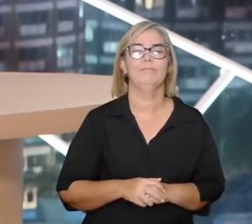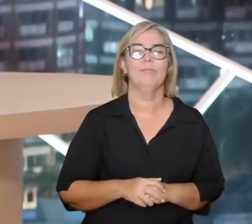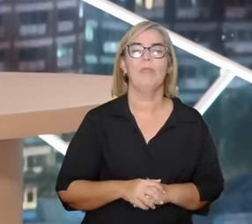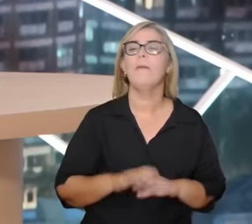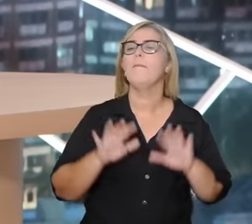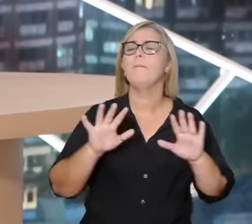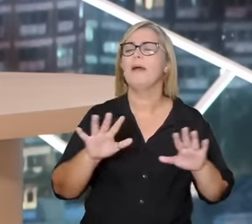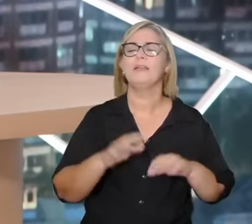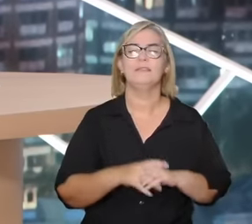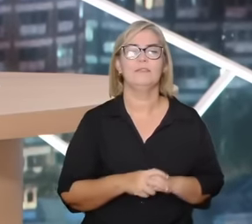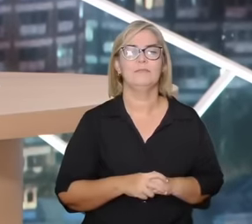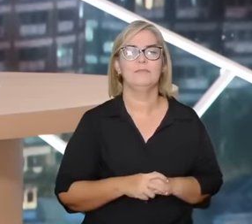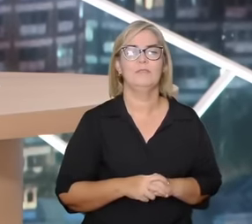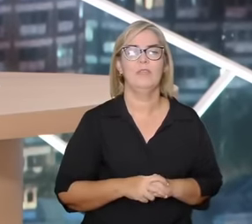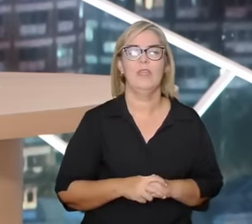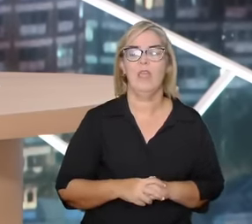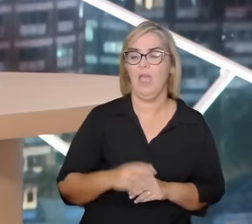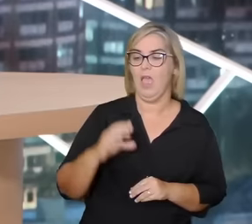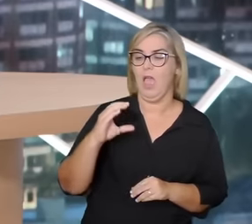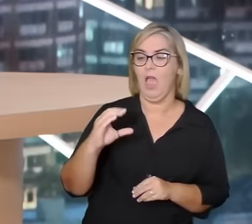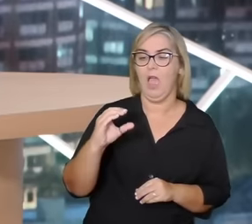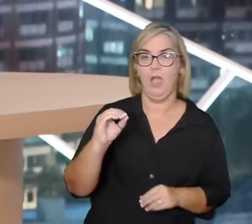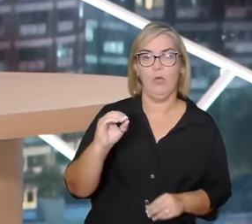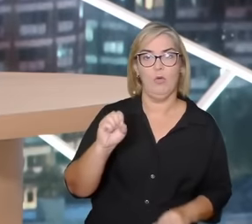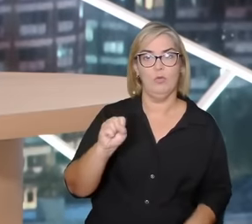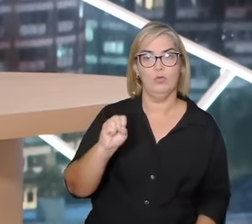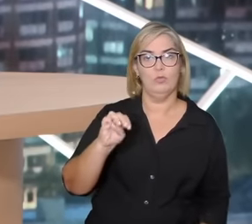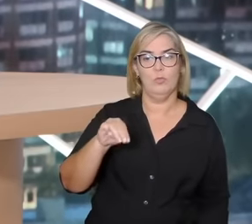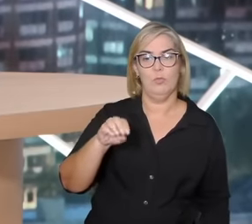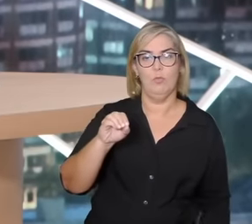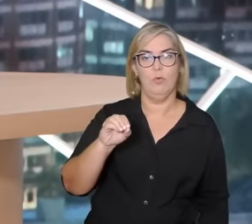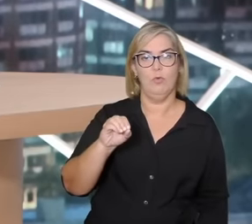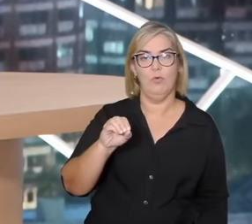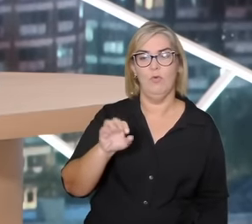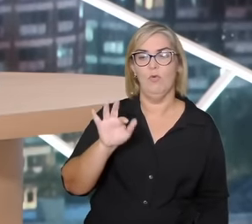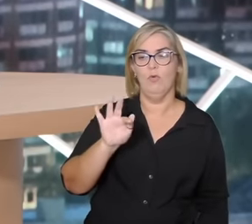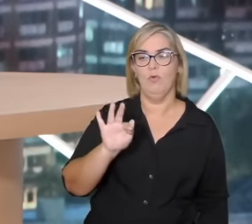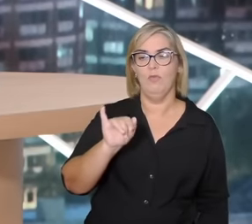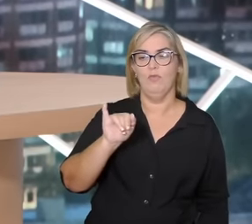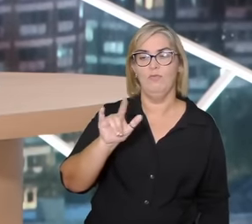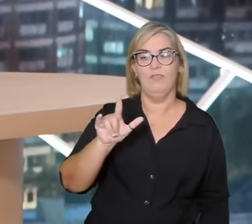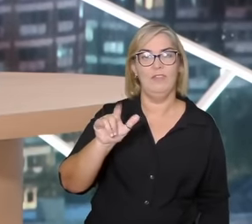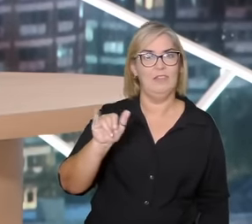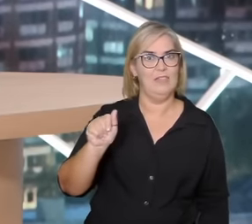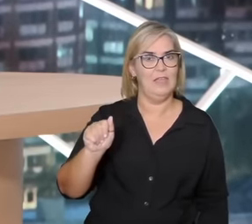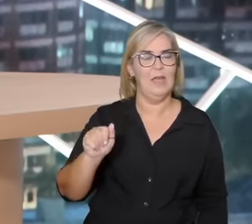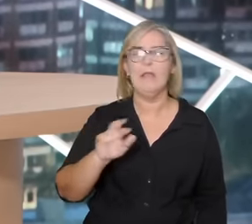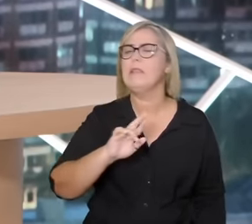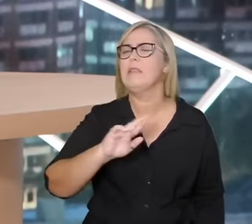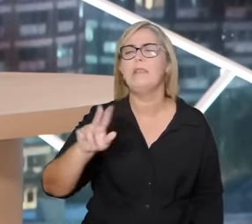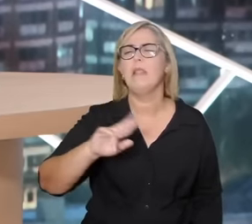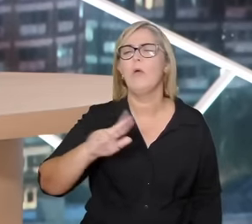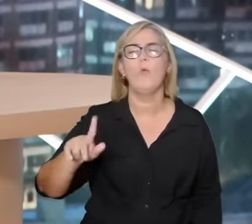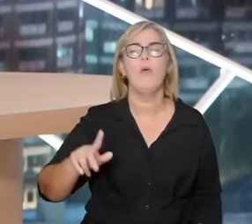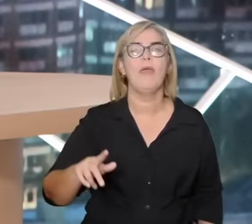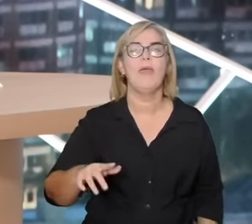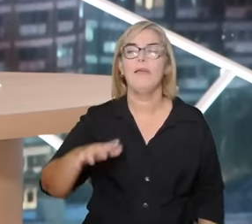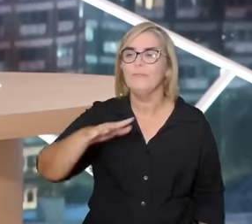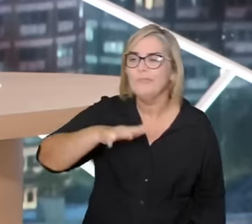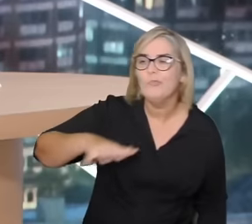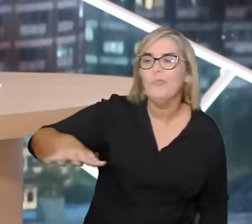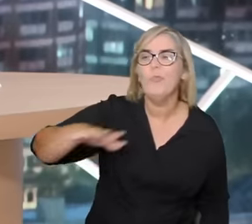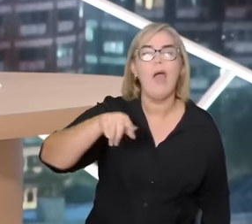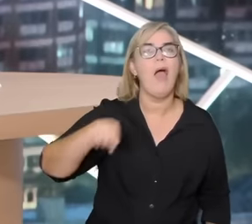não é de um registro de um lugar onde tudo é maravilhoso é um outro